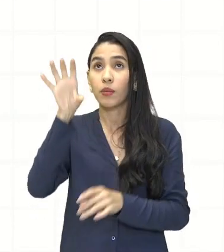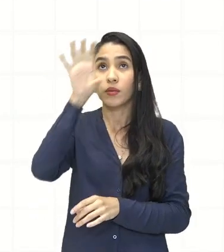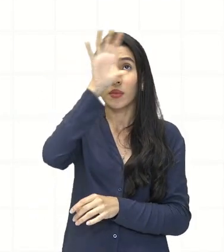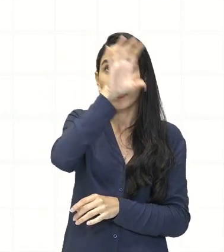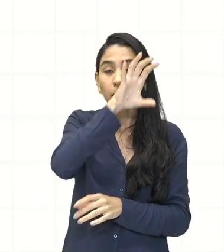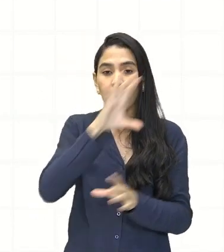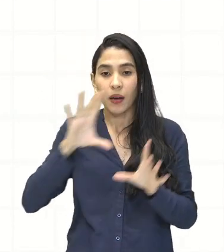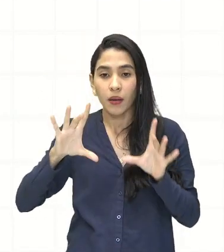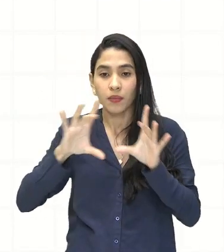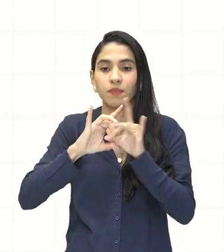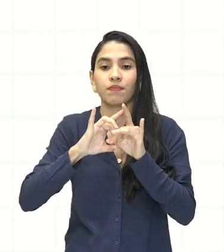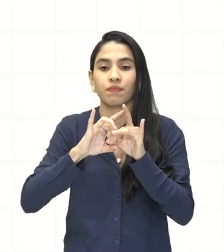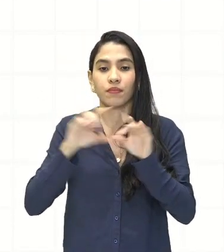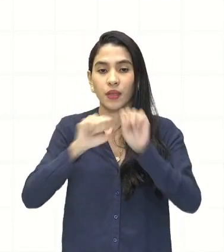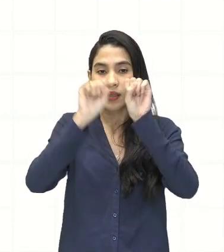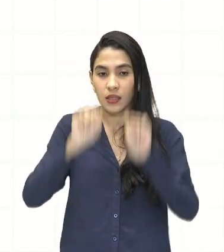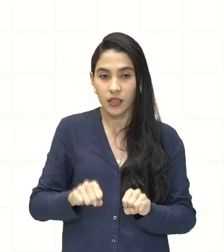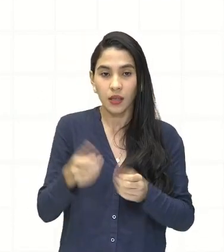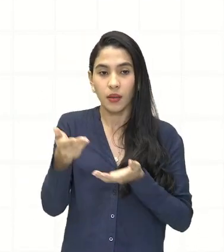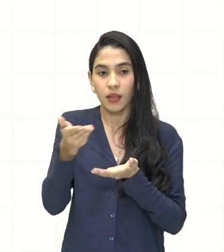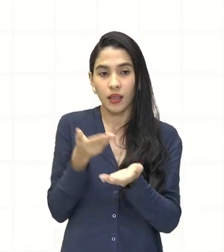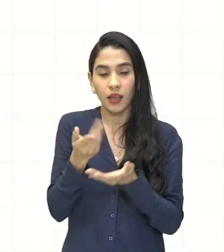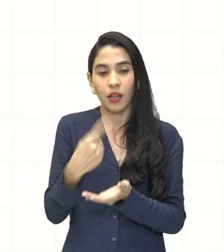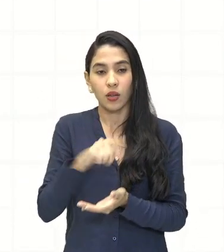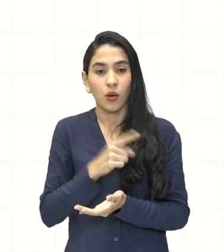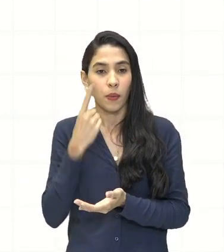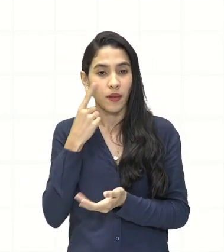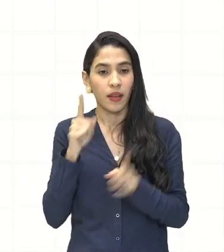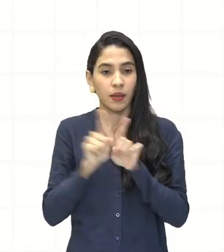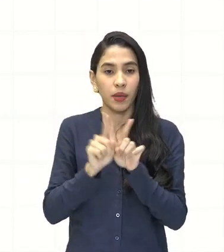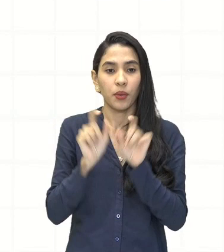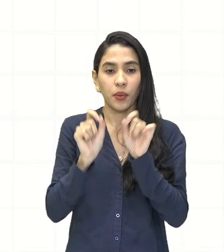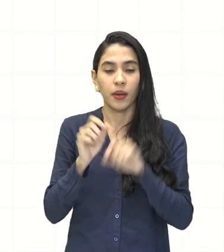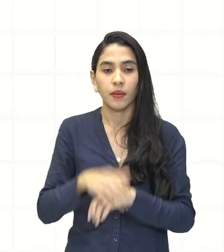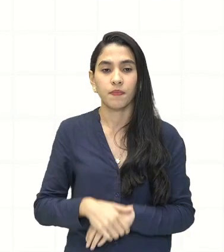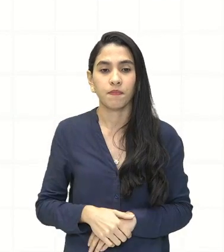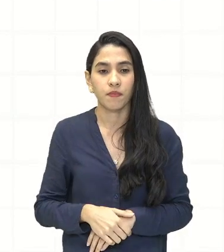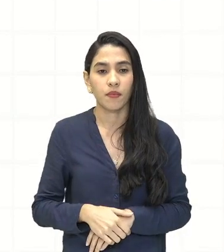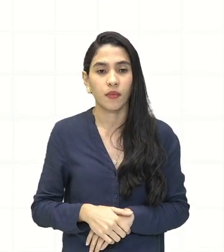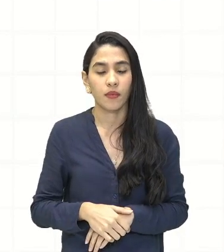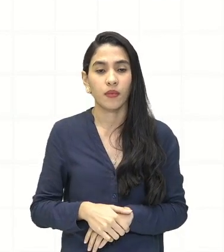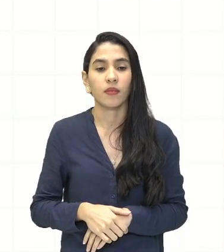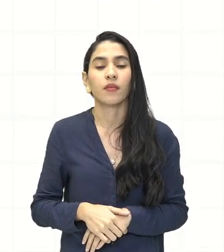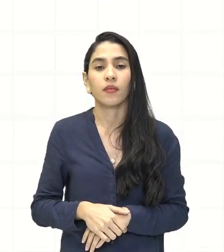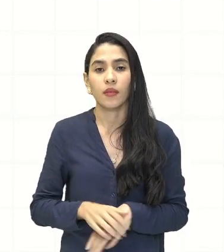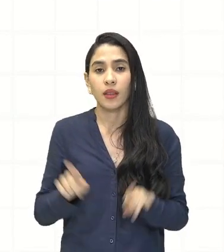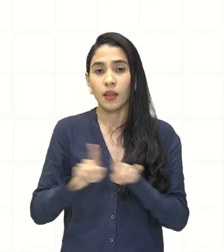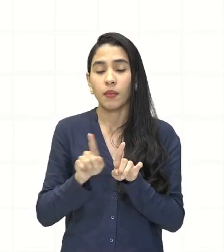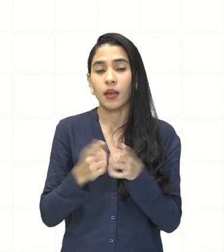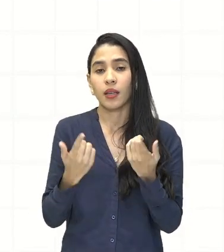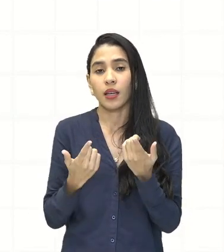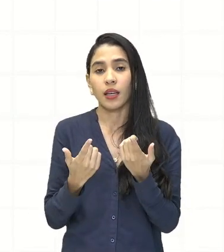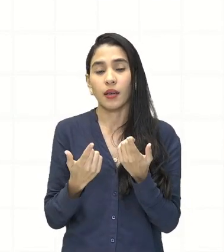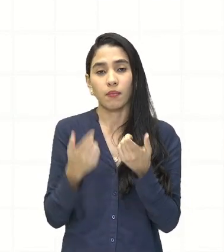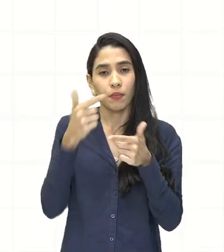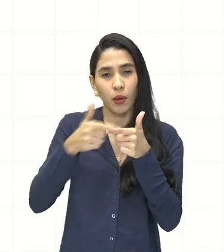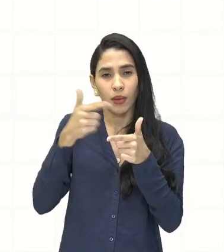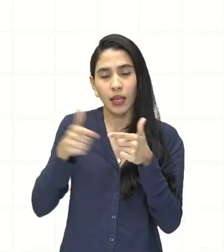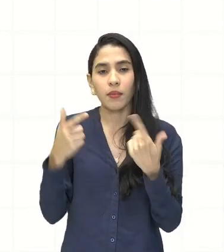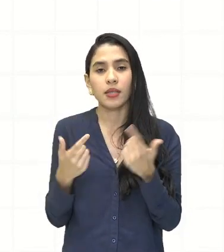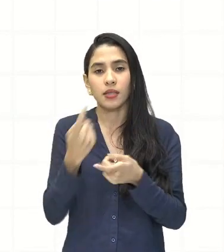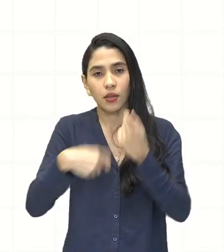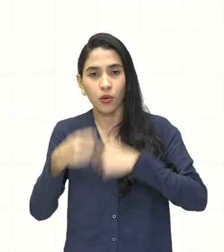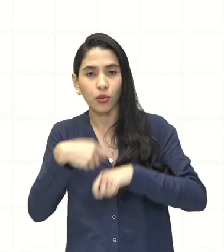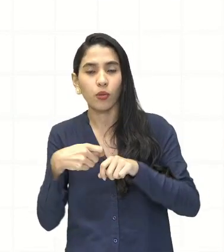rede de sistemas integrados, nós vamos observar também que crises econômicas em determinados territórios